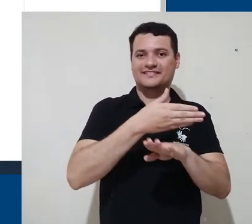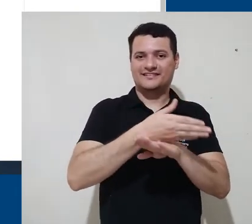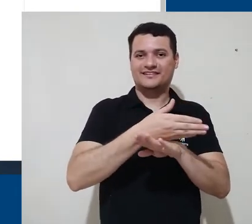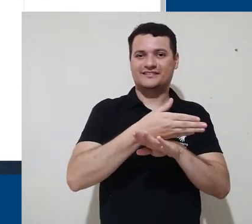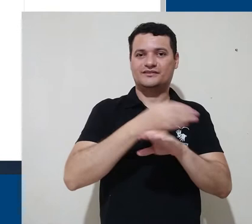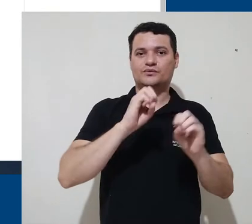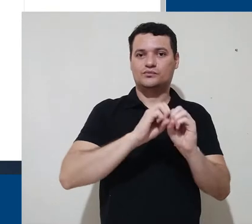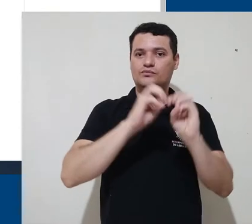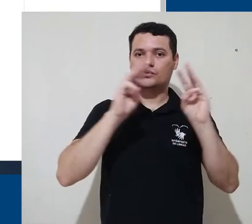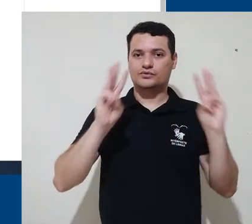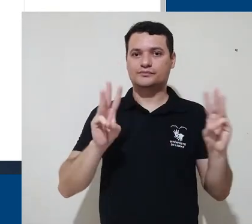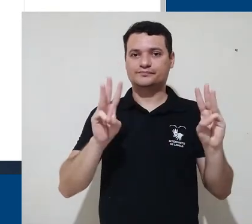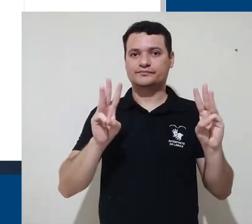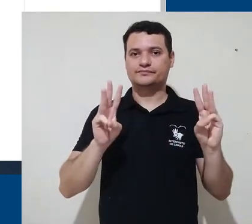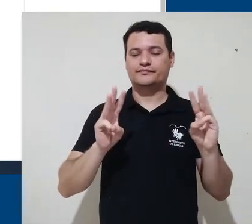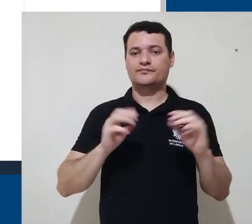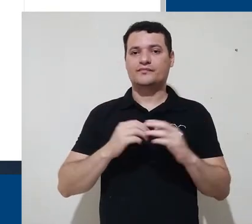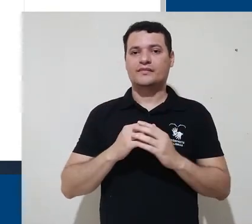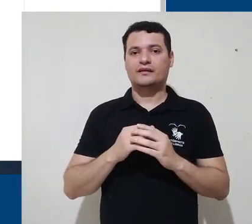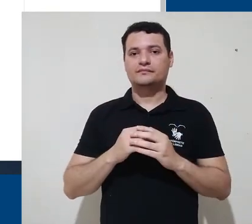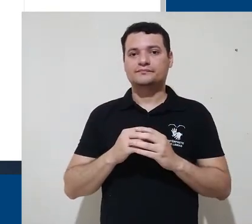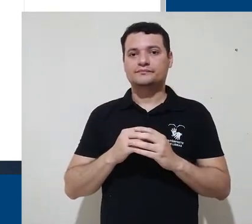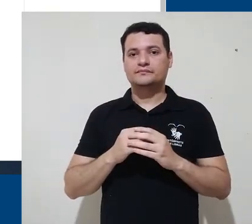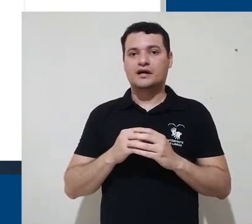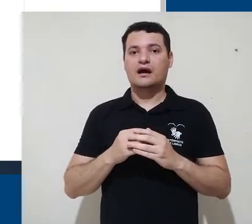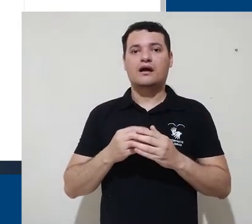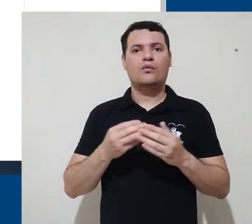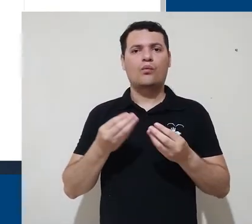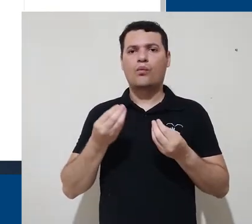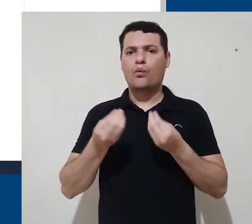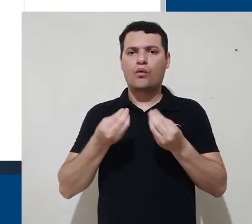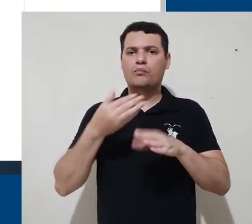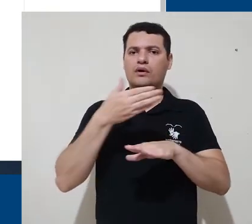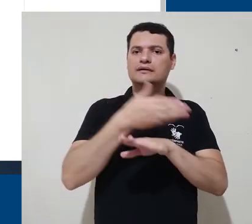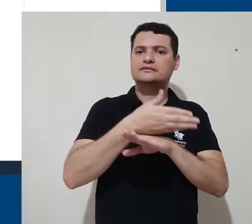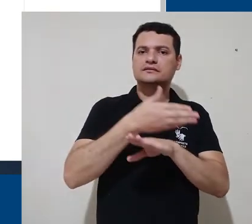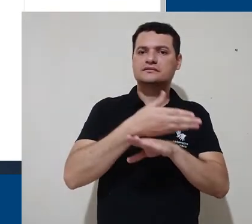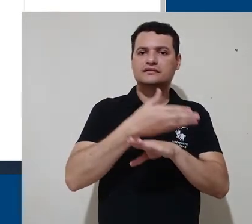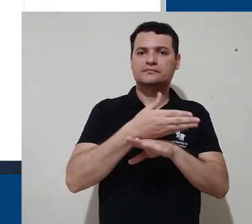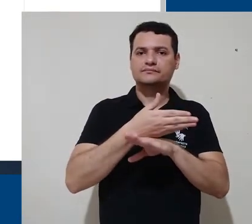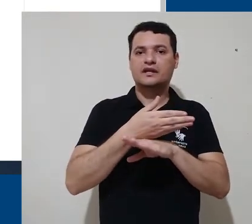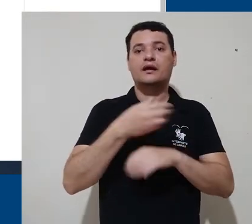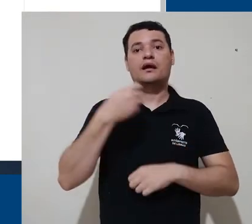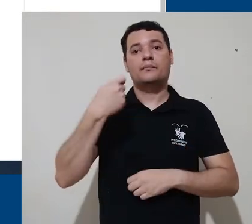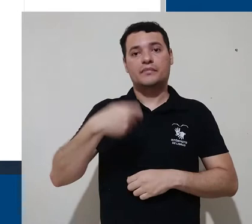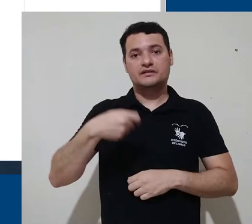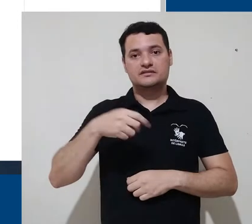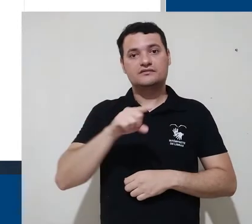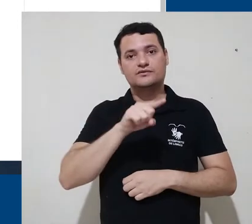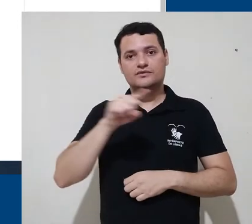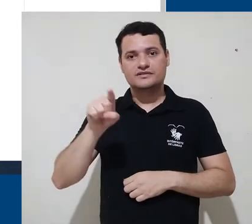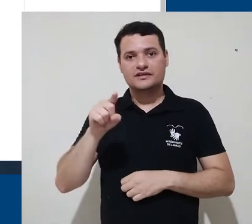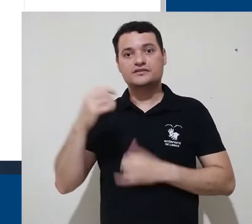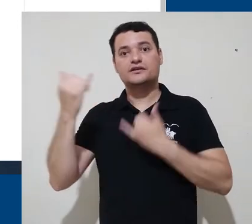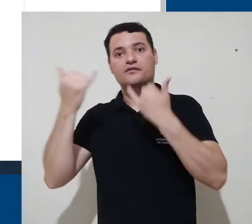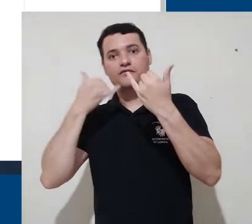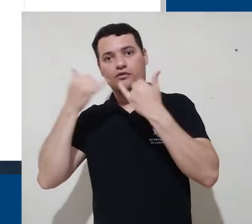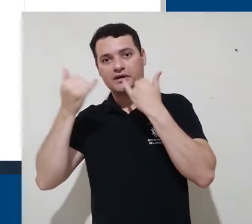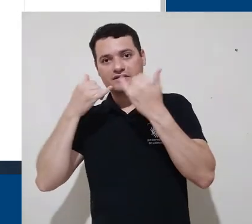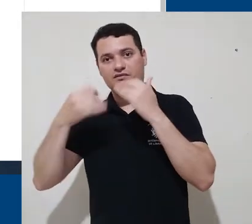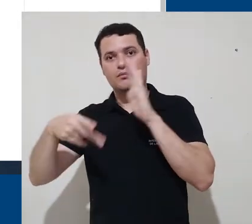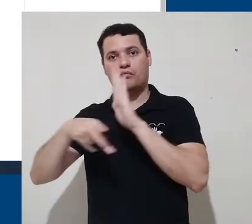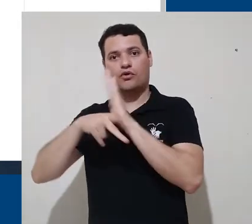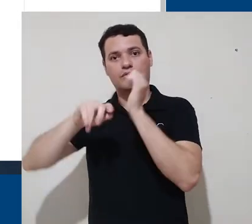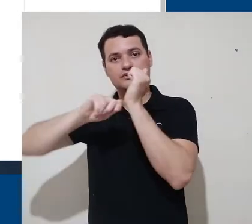mais especificamente nossa plataforma de especialização. Para fazer acesso à plataforma, você já deve ter posse de seus